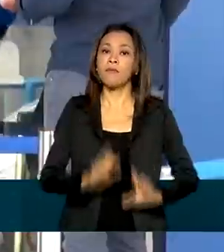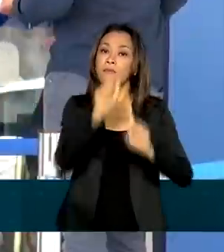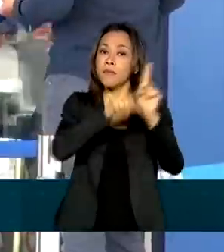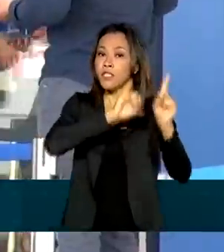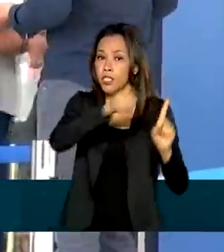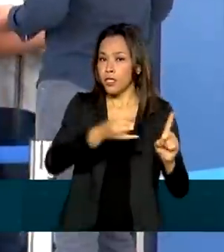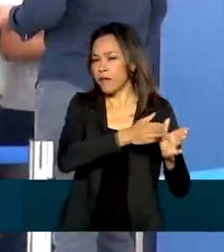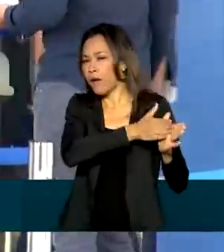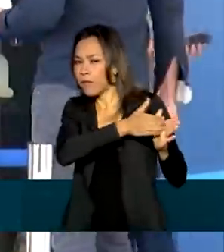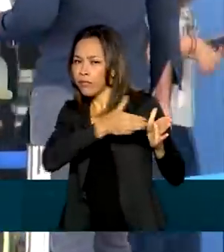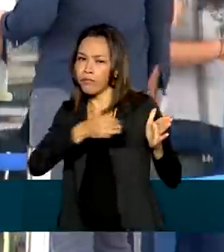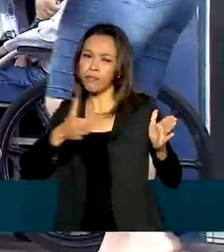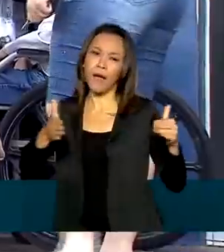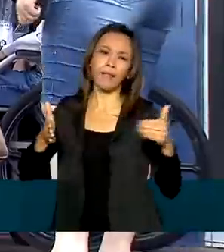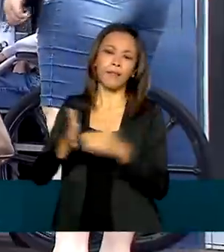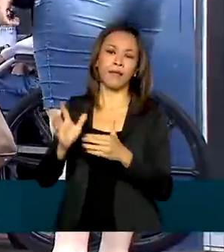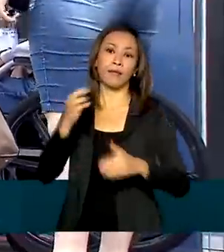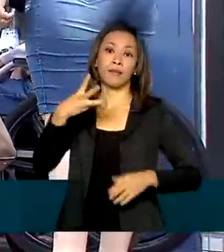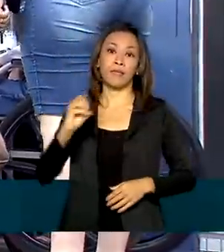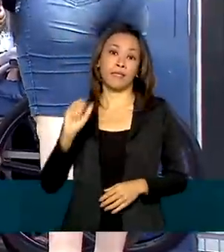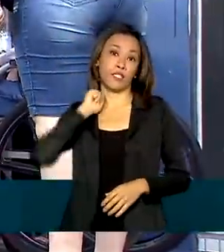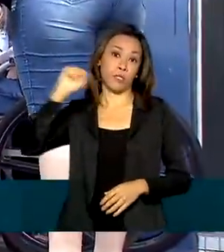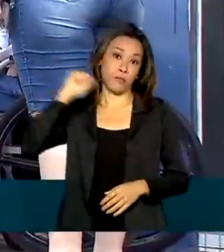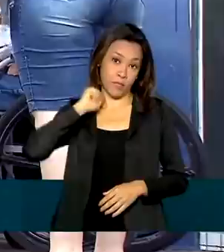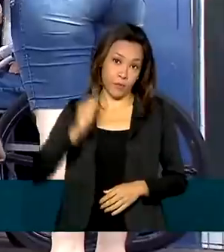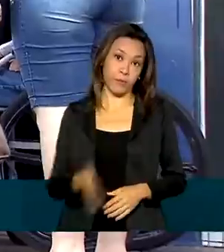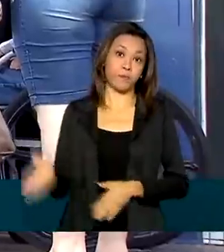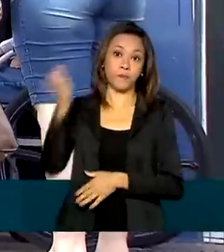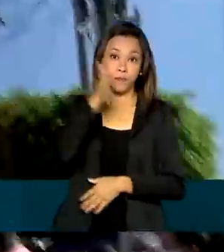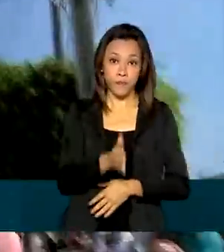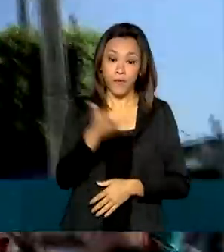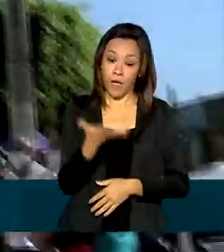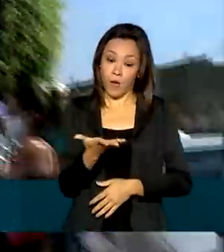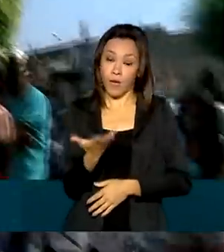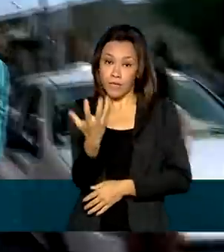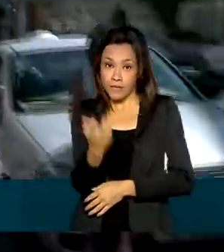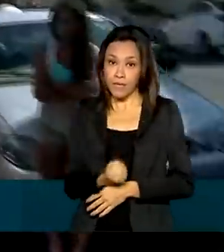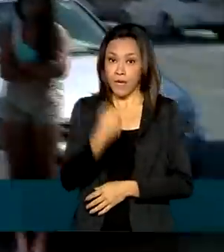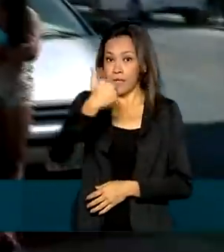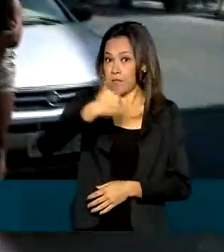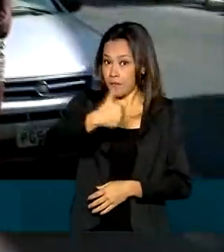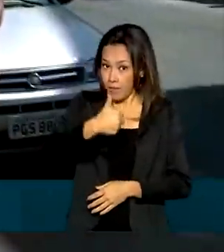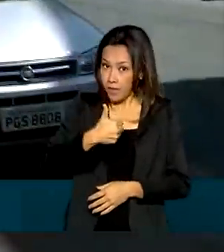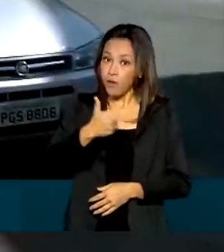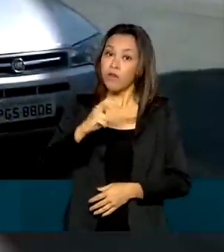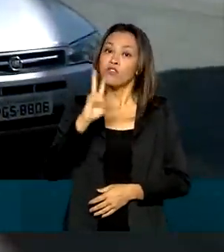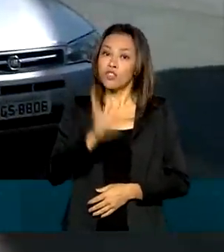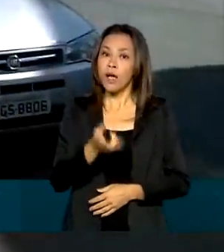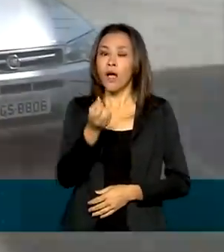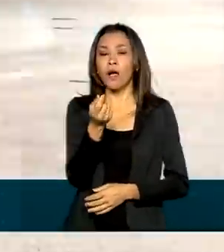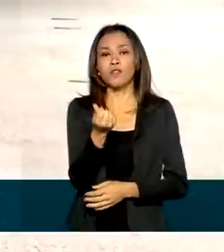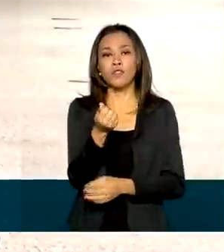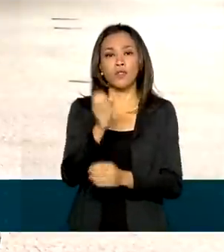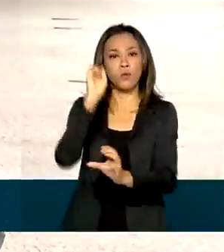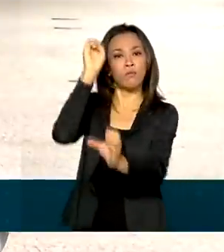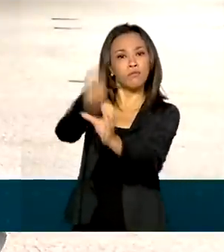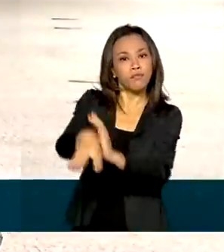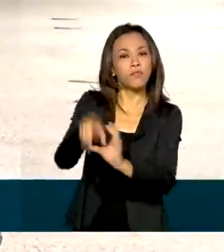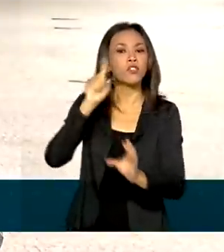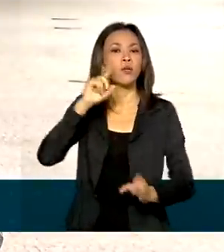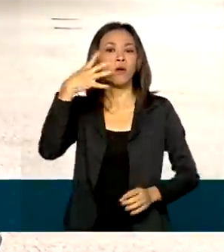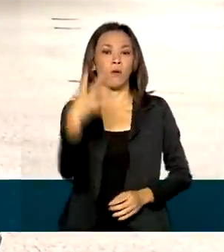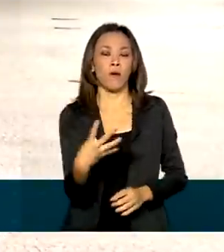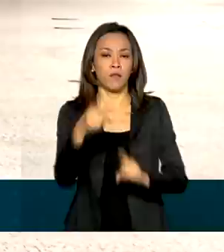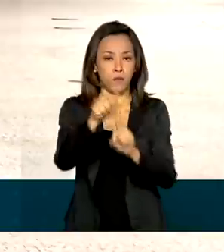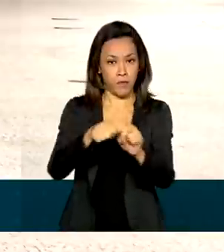segue até 30 de abril para os nascidos em dezembro. Já os saques dessa primeira parcela estarão disponíveis a partir de 4 de maio. E para os